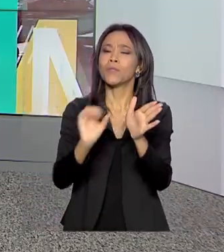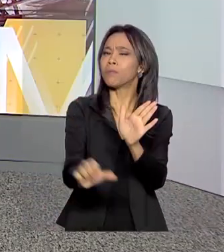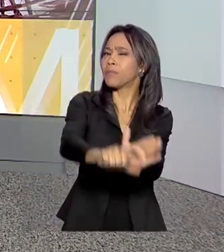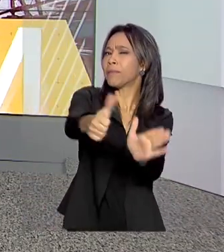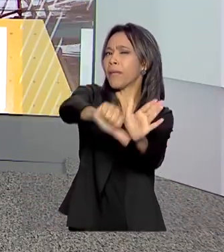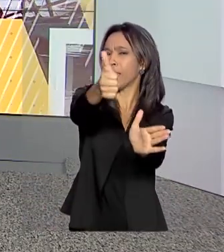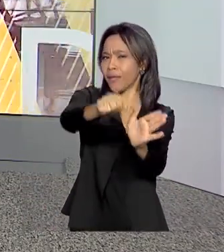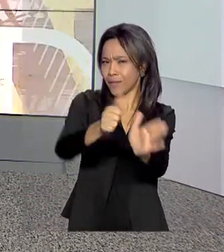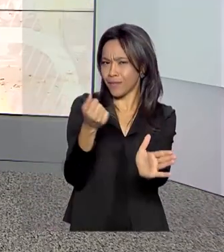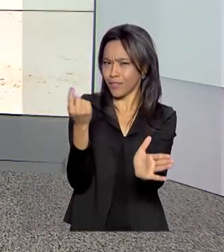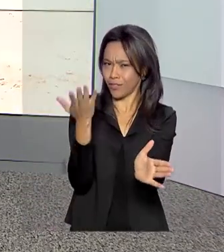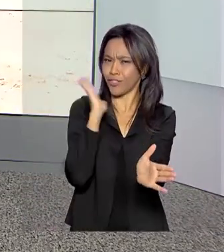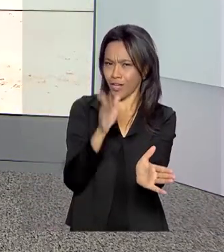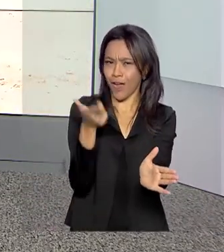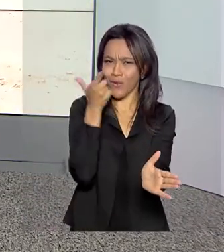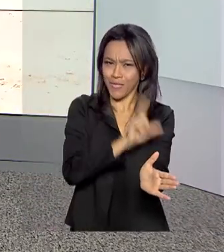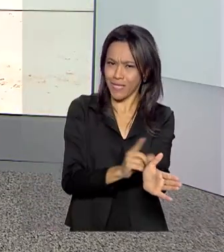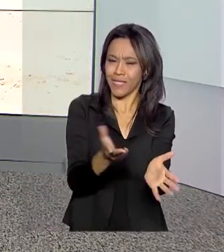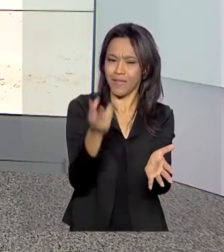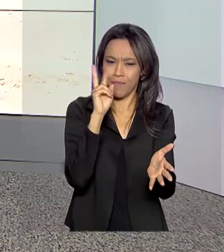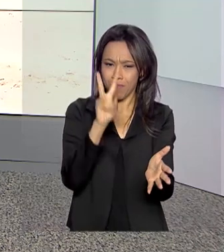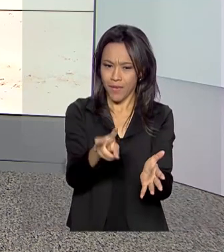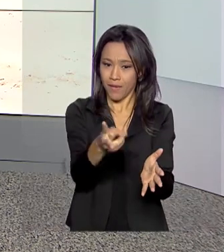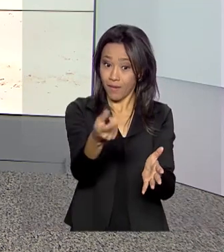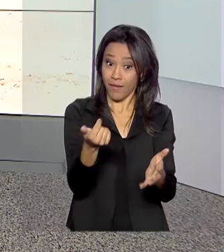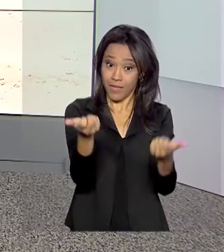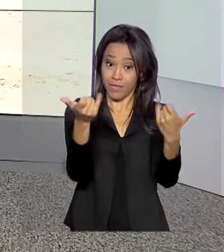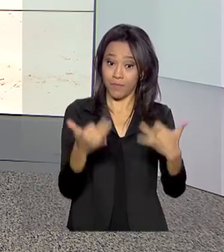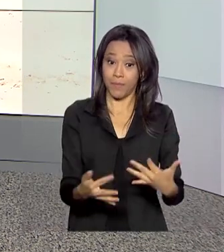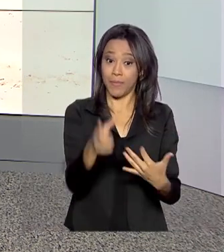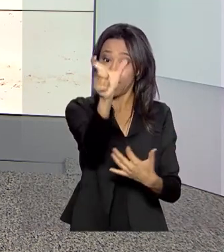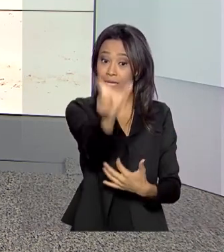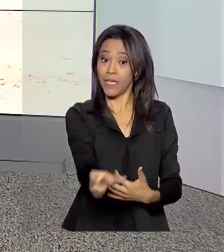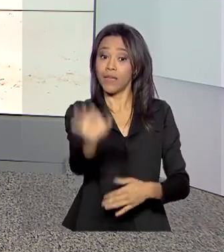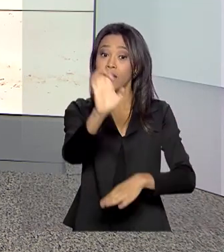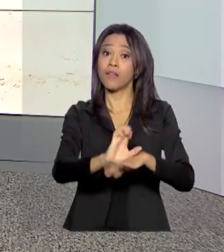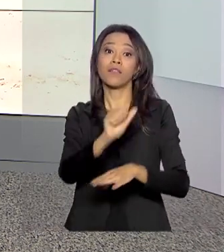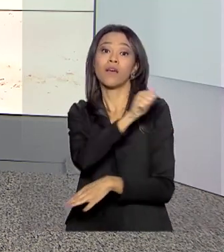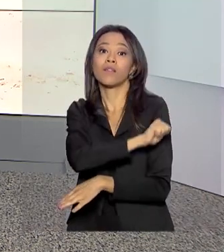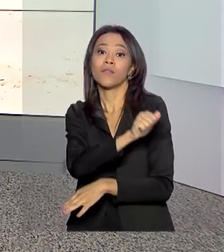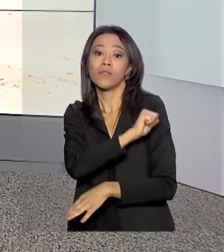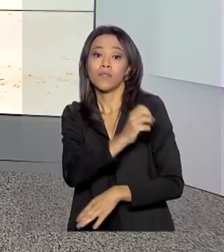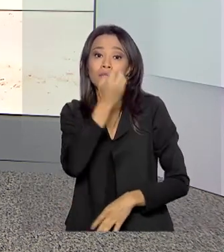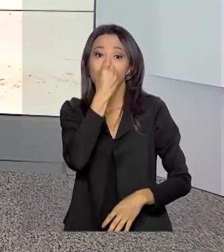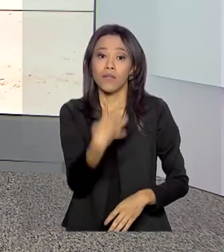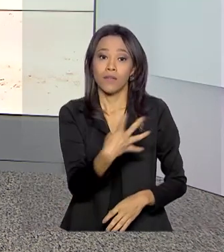começam a ser colhidos. Não é isso, Tiago Pimenta, que fala com a gente ao vivo direto do Rio de Janeiro. Bom dia.